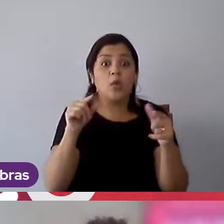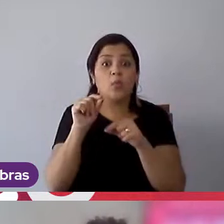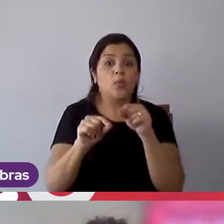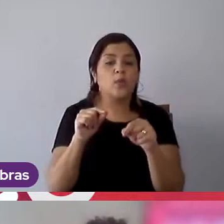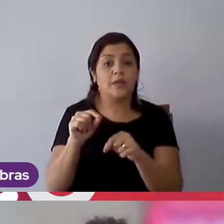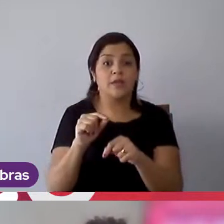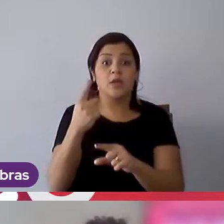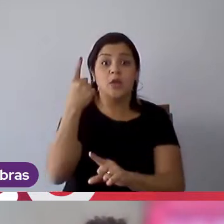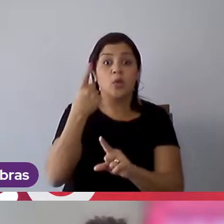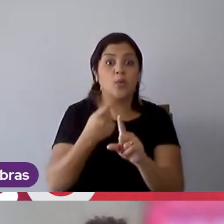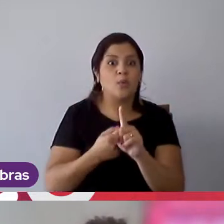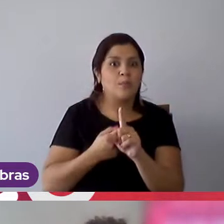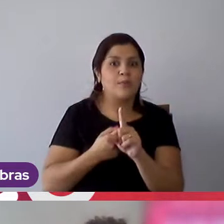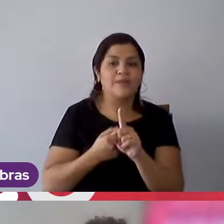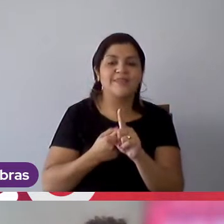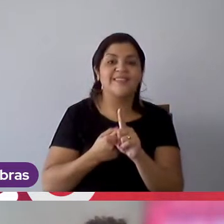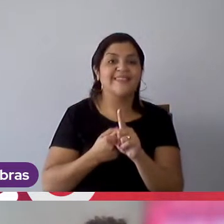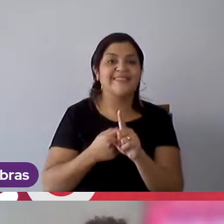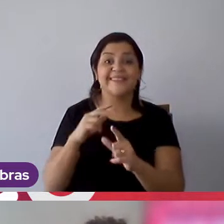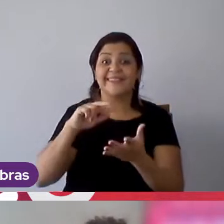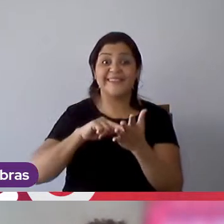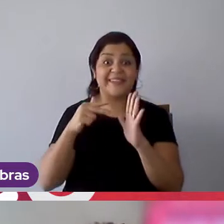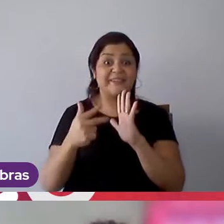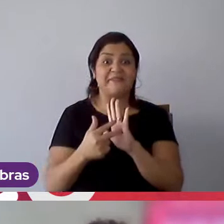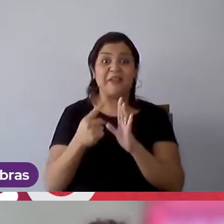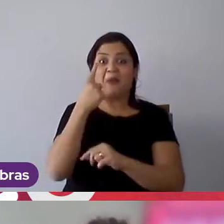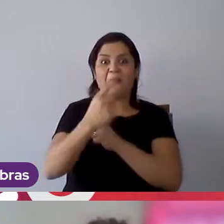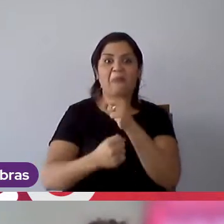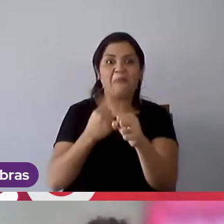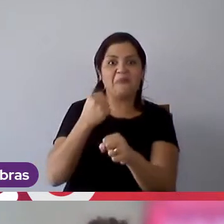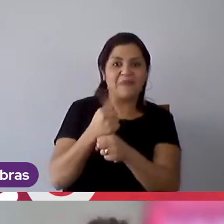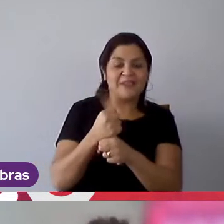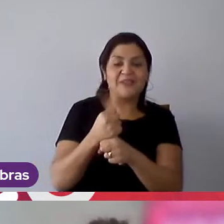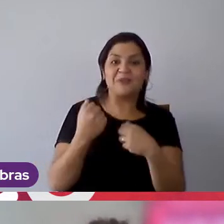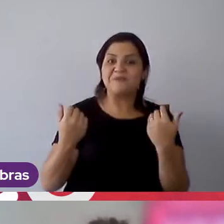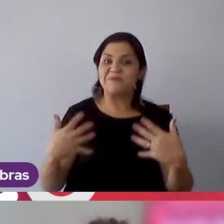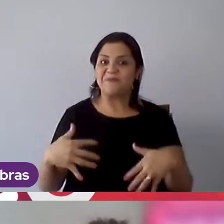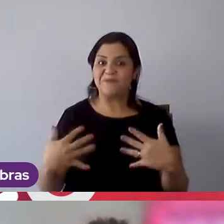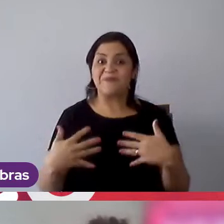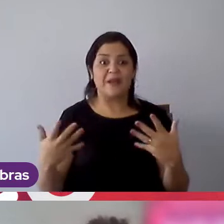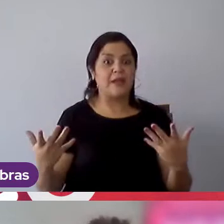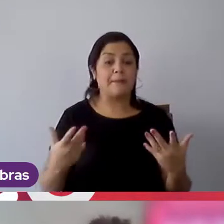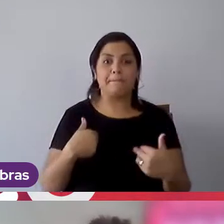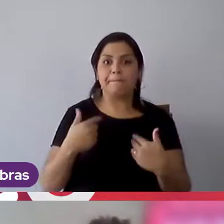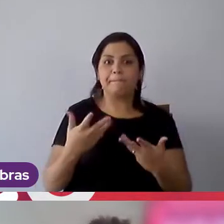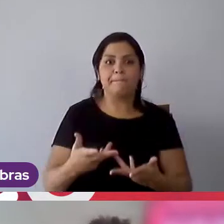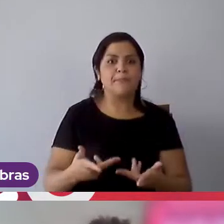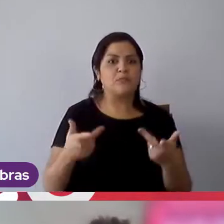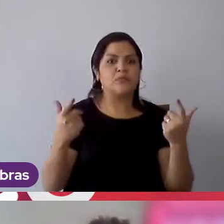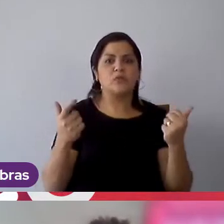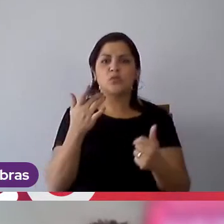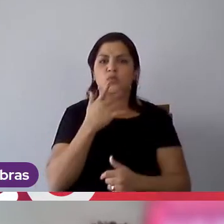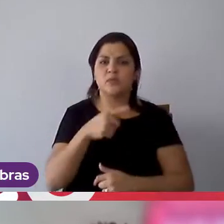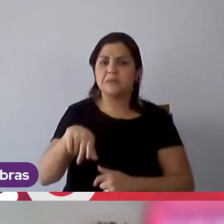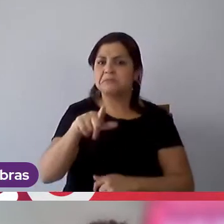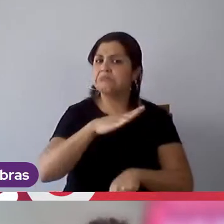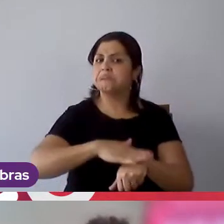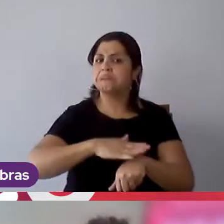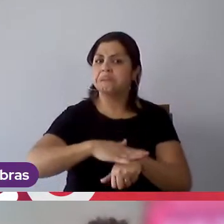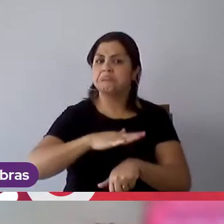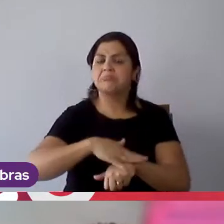um mês na Mondelez é basicamente um ano, e é tudo muito intenso aqui na Mondelez, e é você que vai